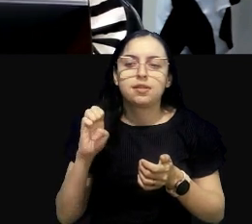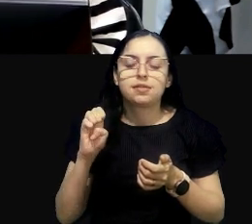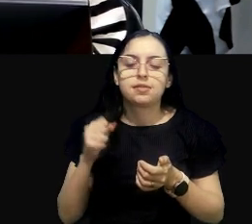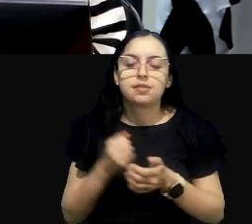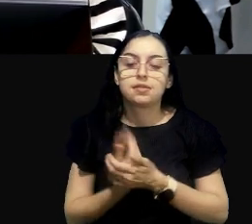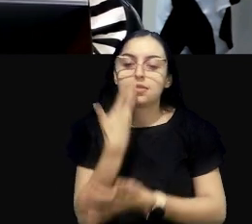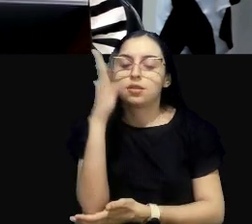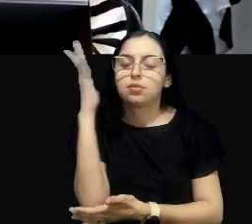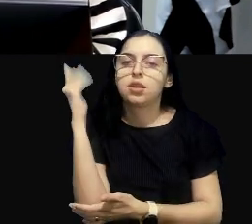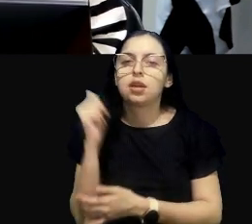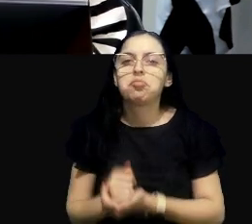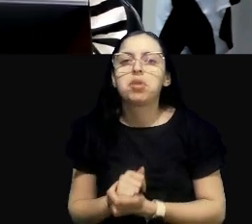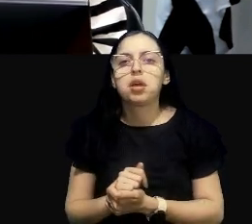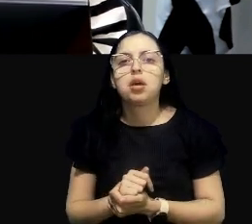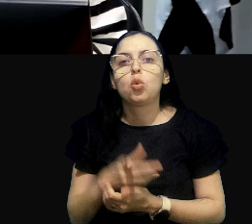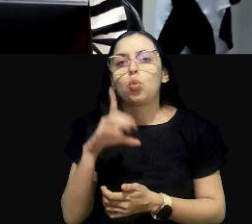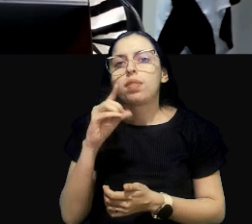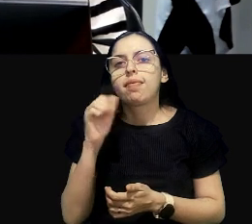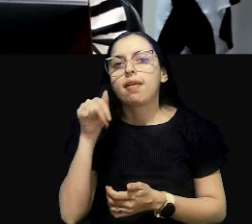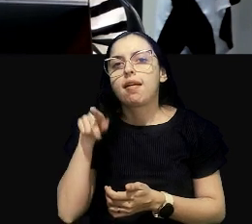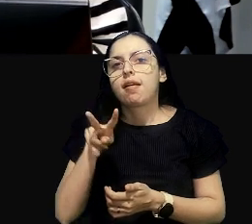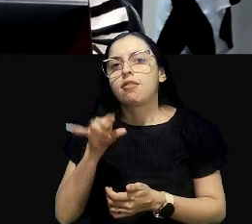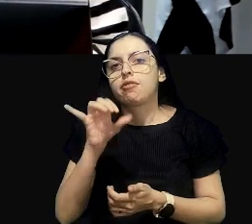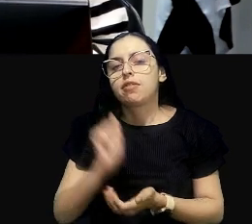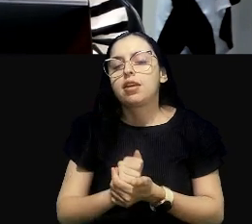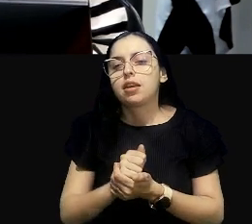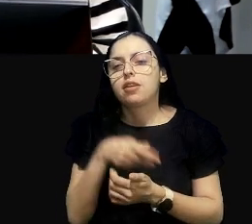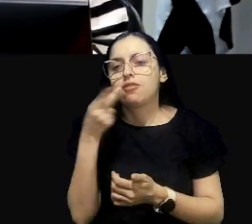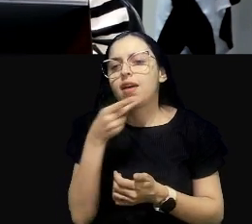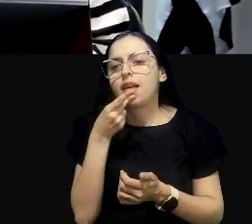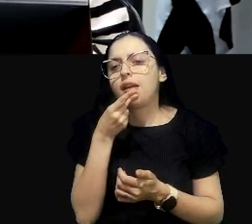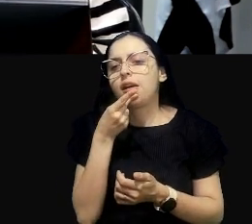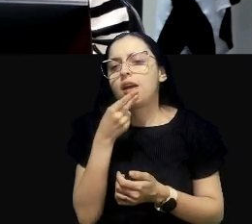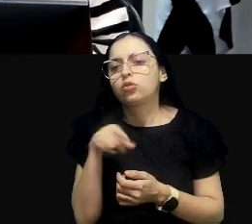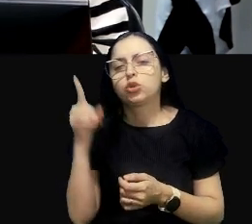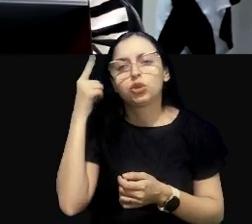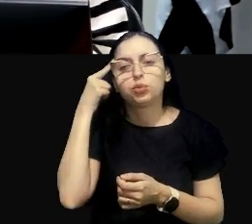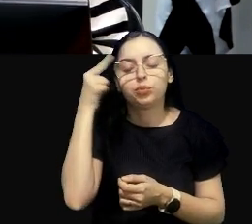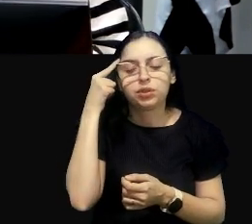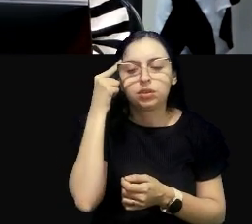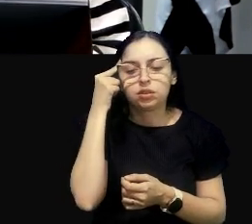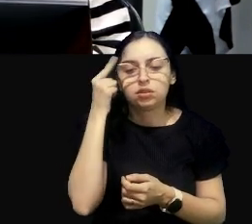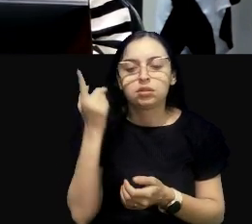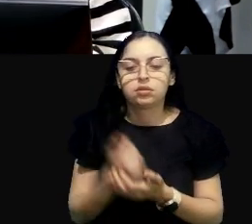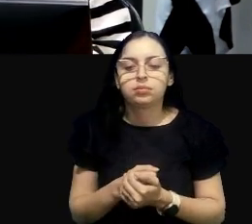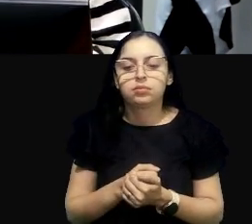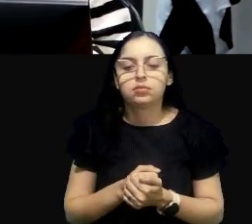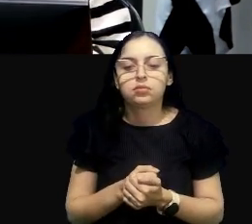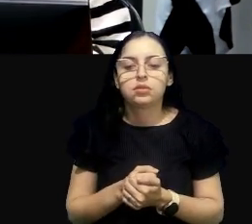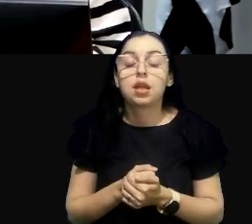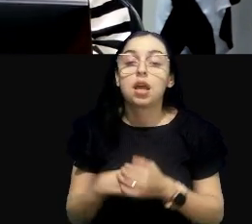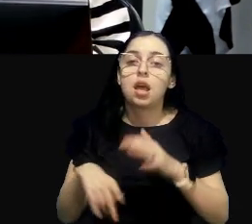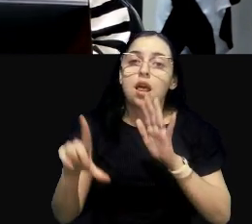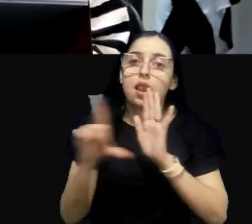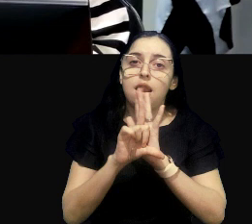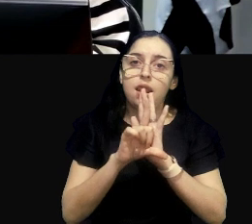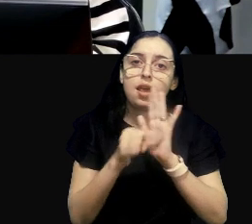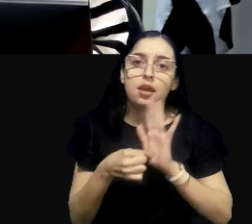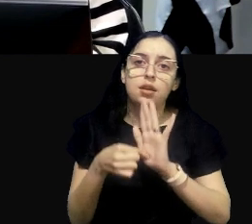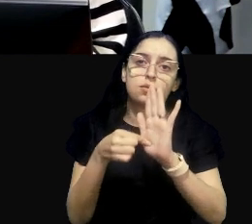reflexão. que a gente trabalha muito no nível, grau de qualidade exigido pela legislação ambiental.